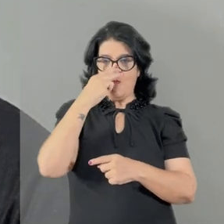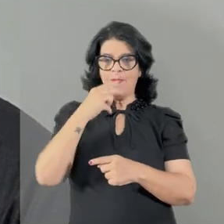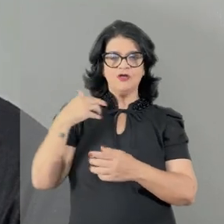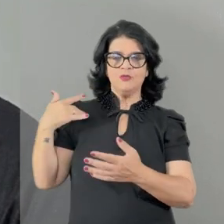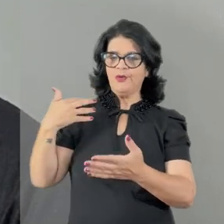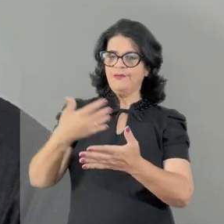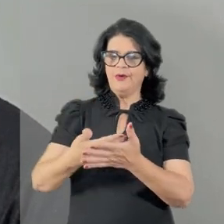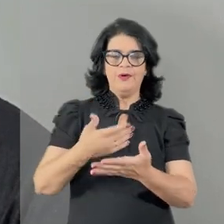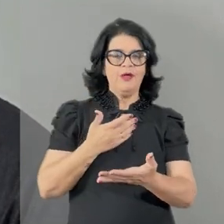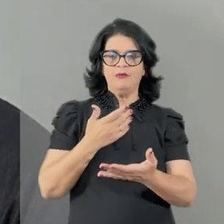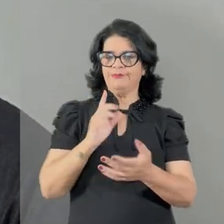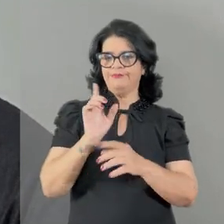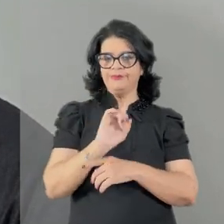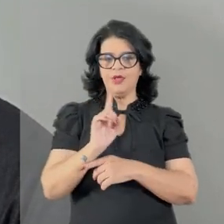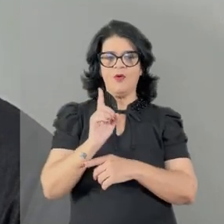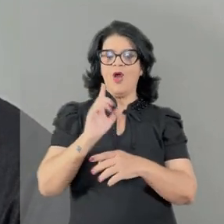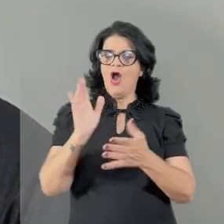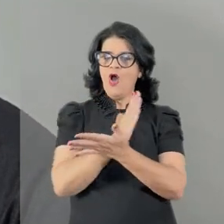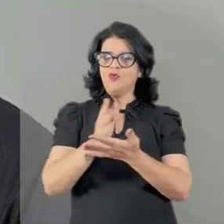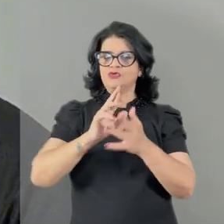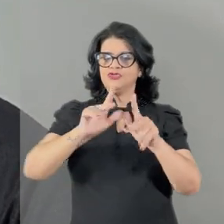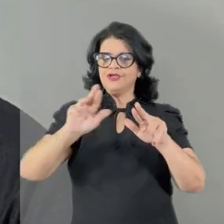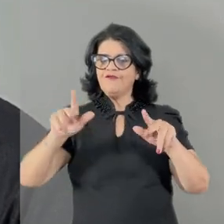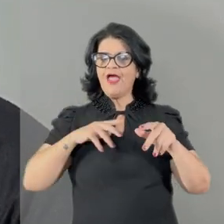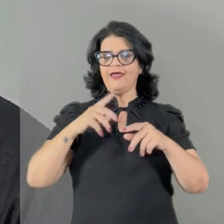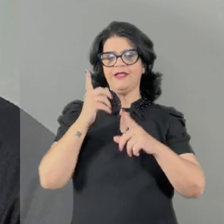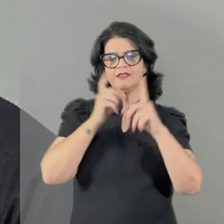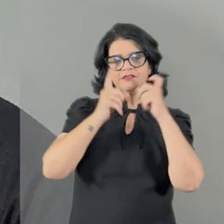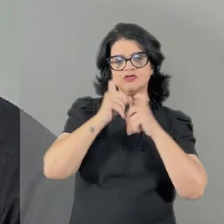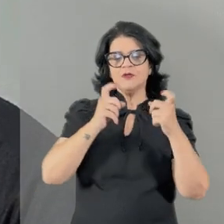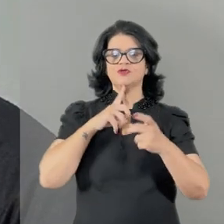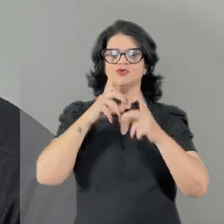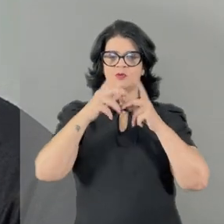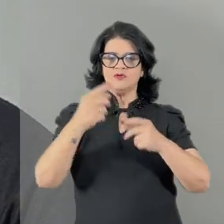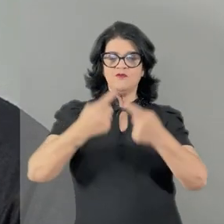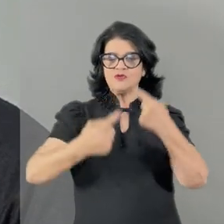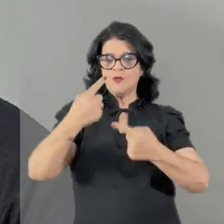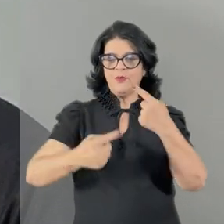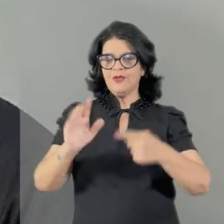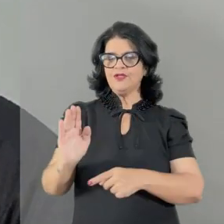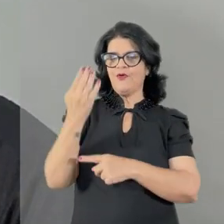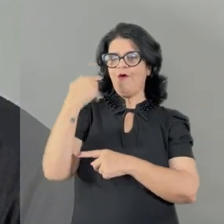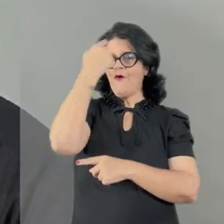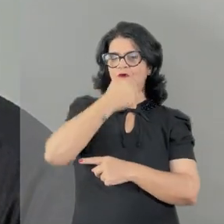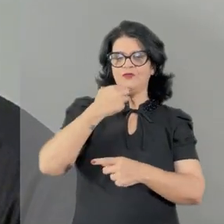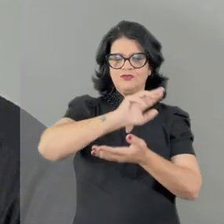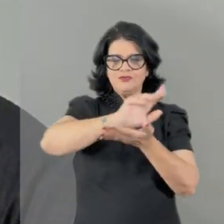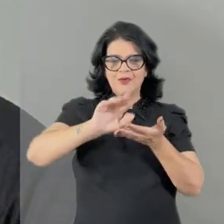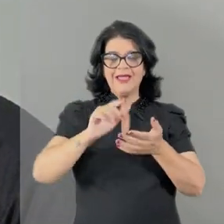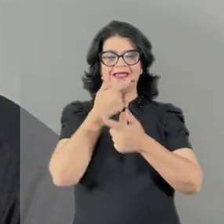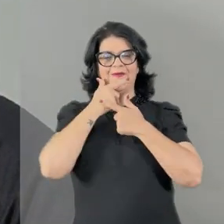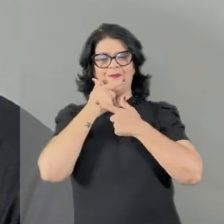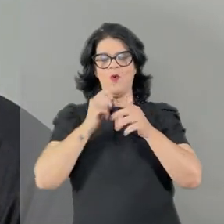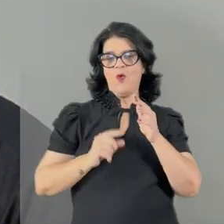tempo. O político gaúcho é retratado fazendo diferentes expressões, como se fosse um político de muitas caras, refletindo seu